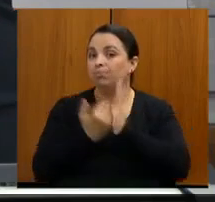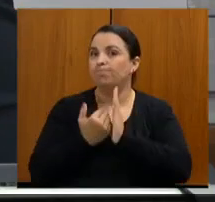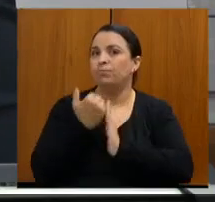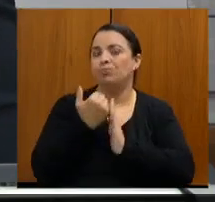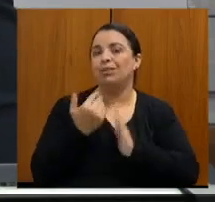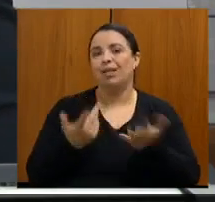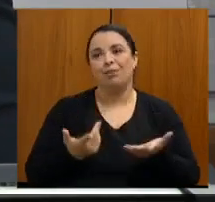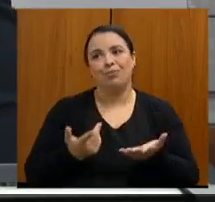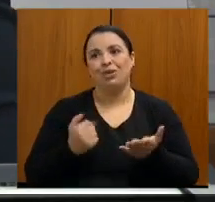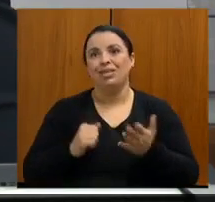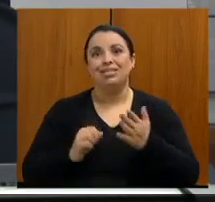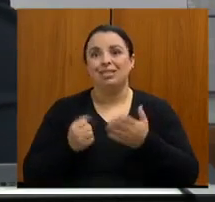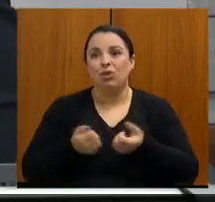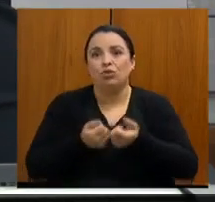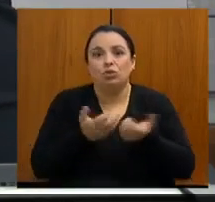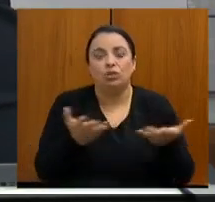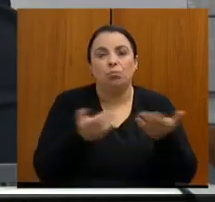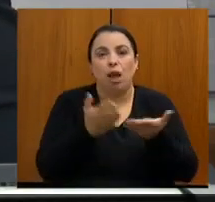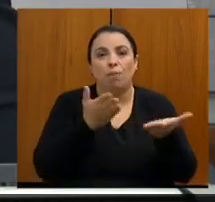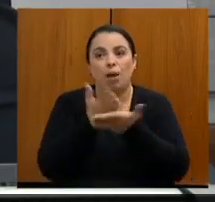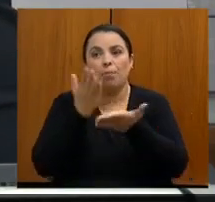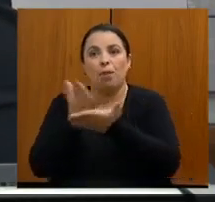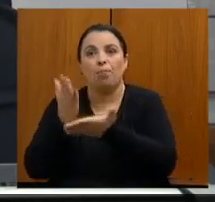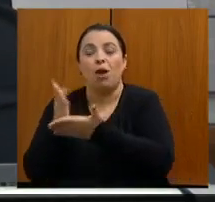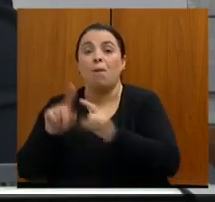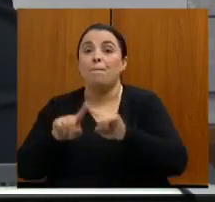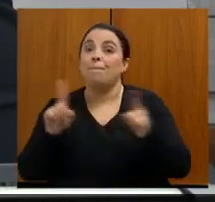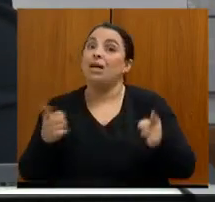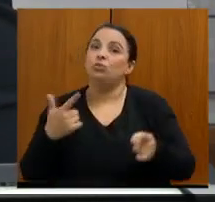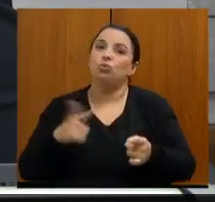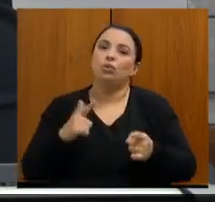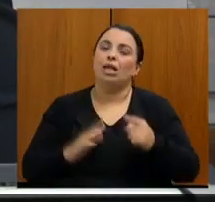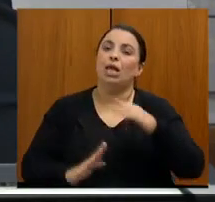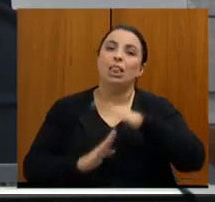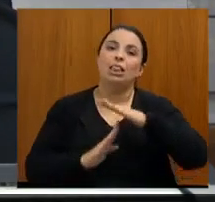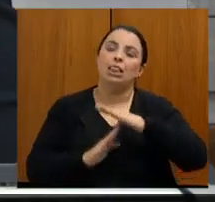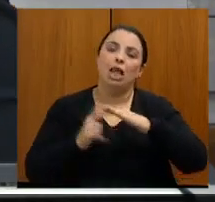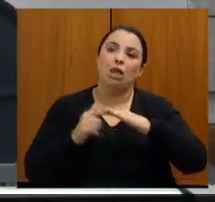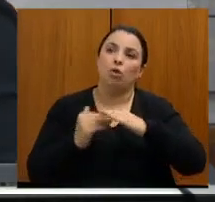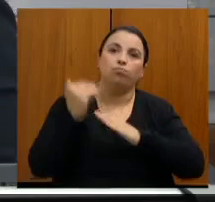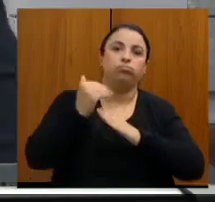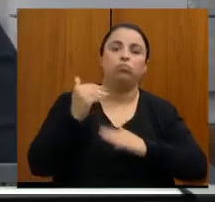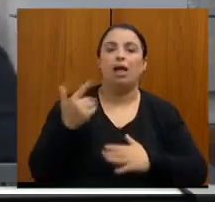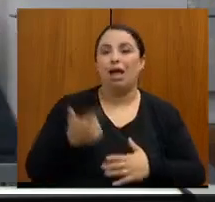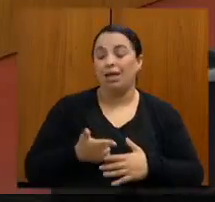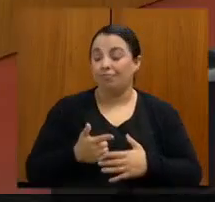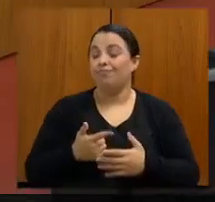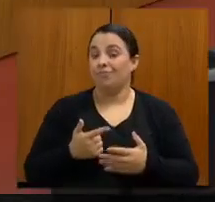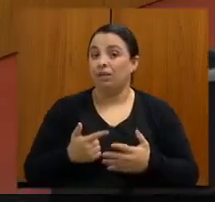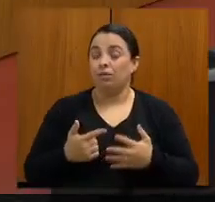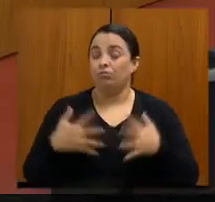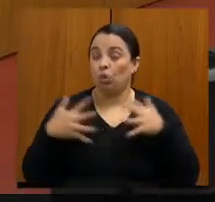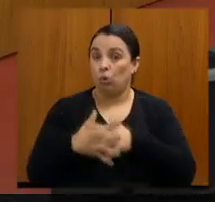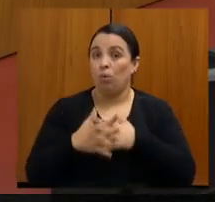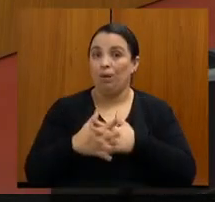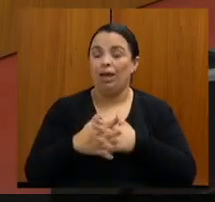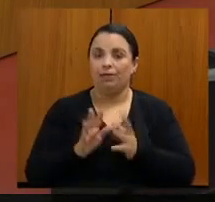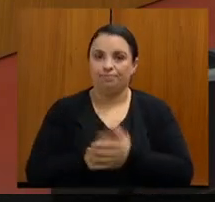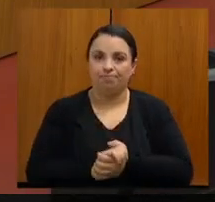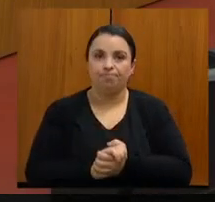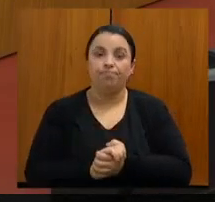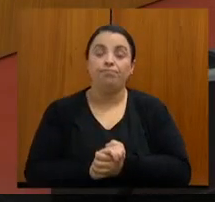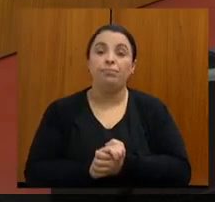mundo insustentável, mas eu tenho esse compromisso de expandir a discussão. Em relação ao transporte, eu queria cumprimentar o deputado